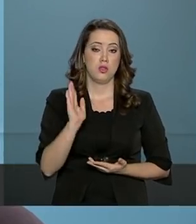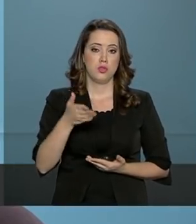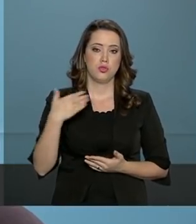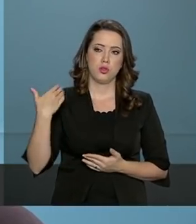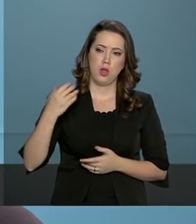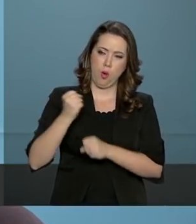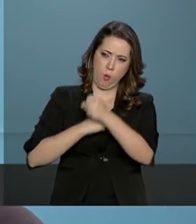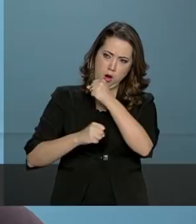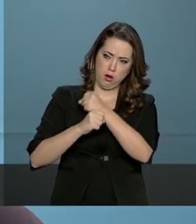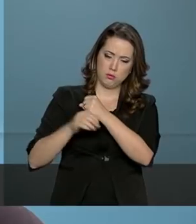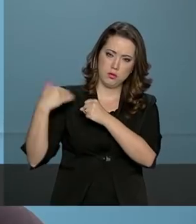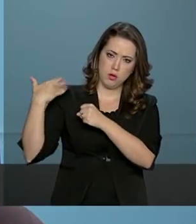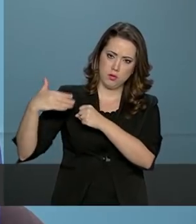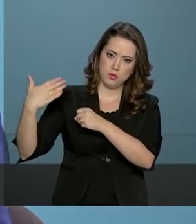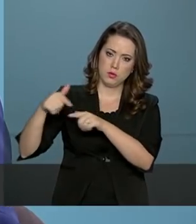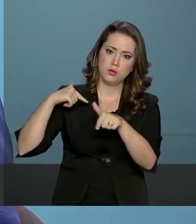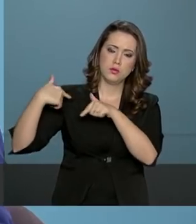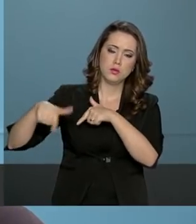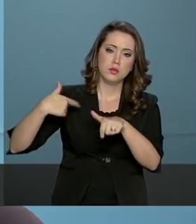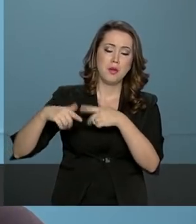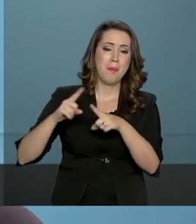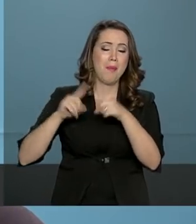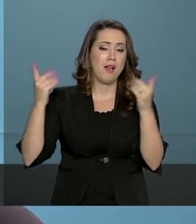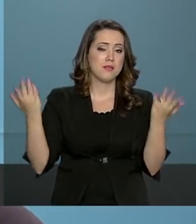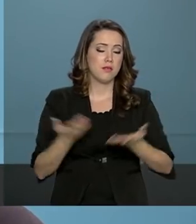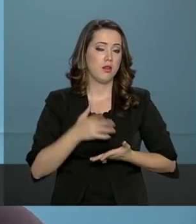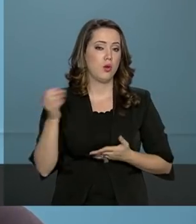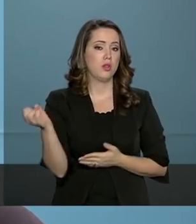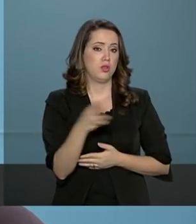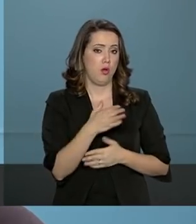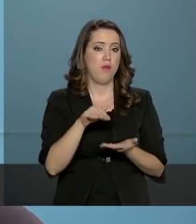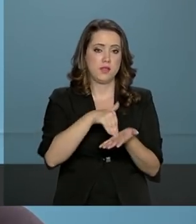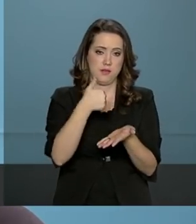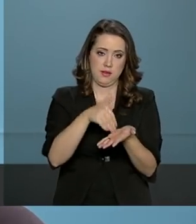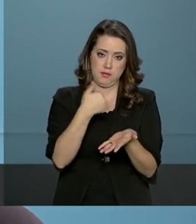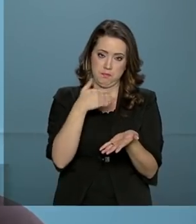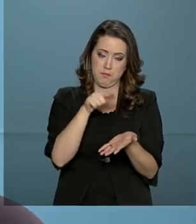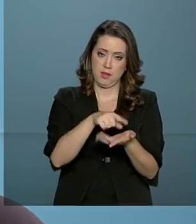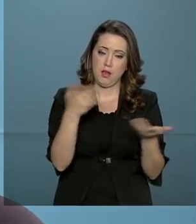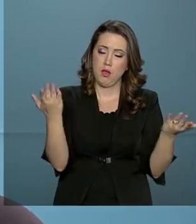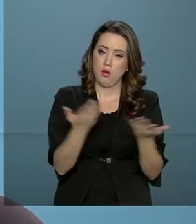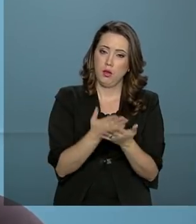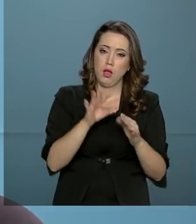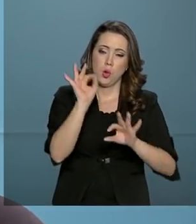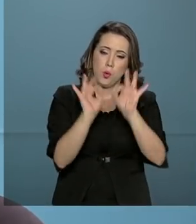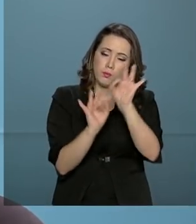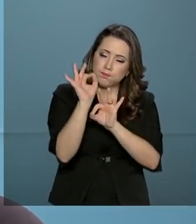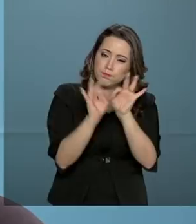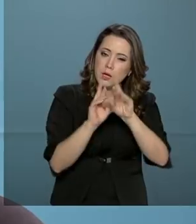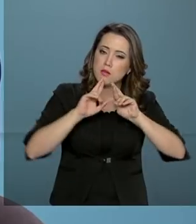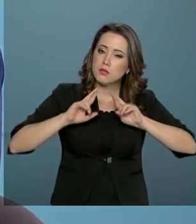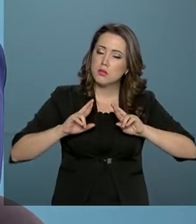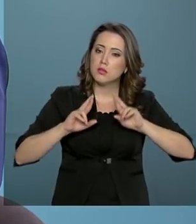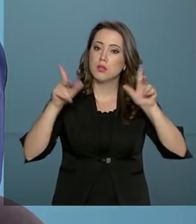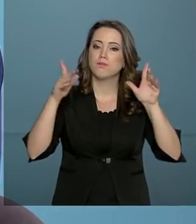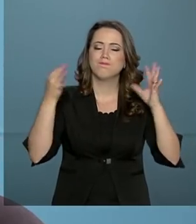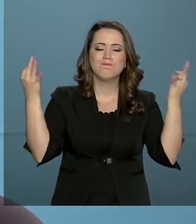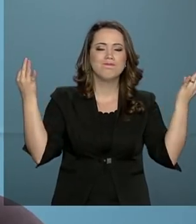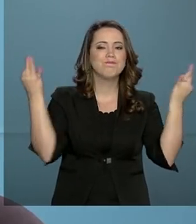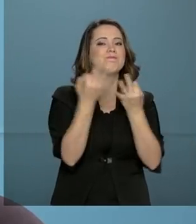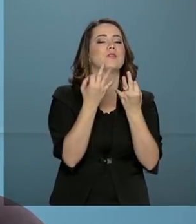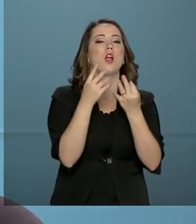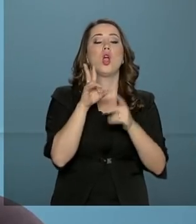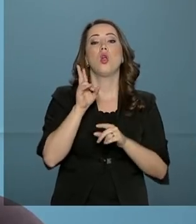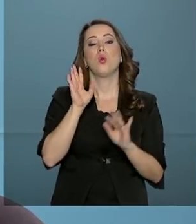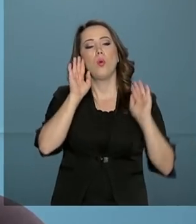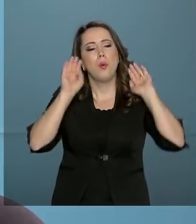estava o ano passado aí com suas atividades, mas é uma secretaria nova. E agora ela vem com um formato extraordinário, focando na